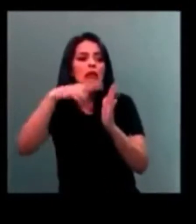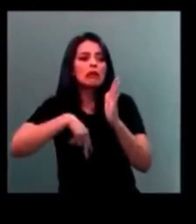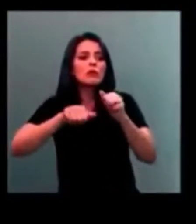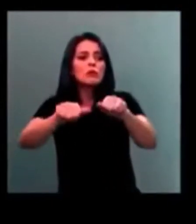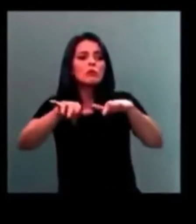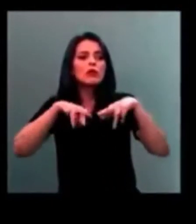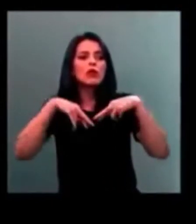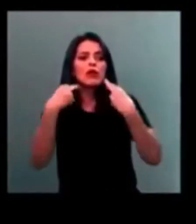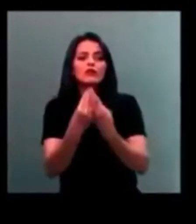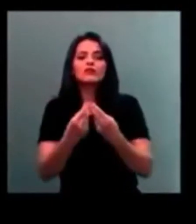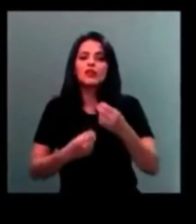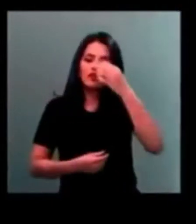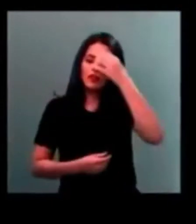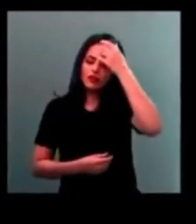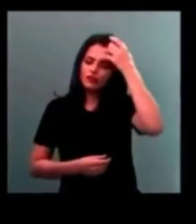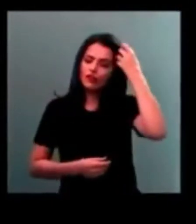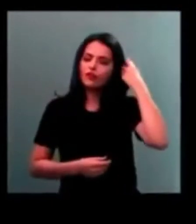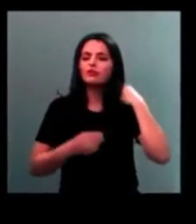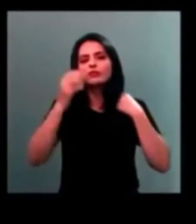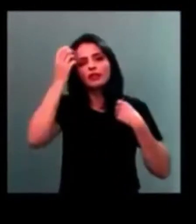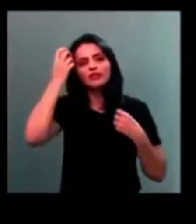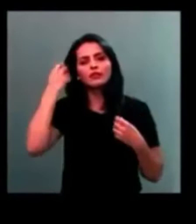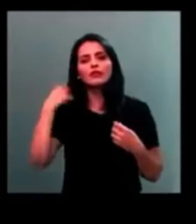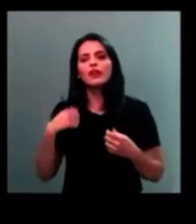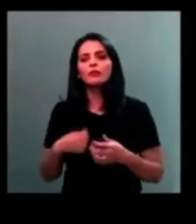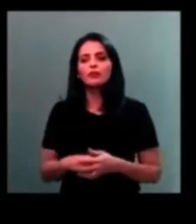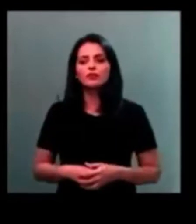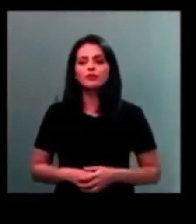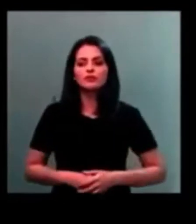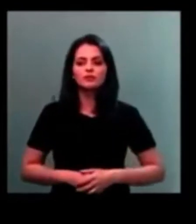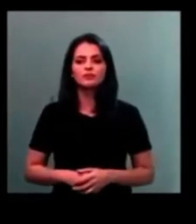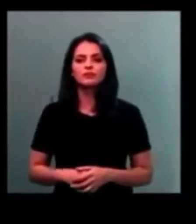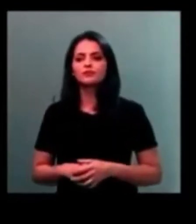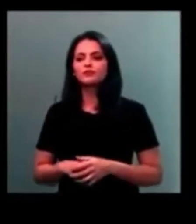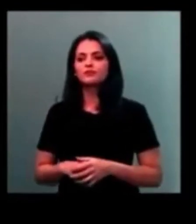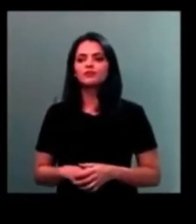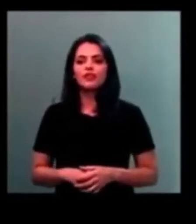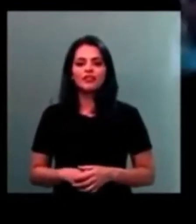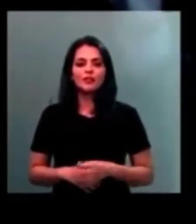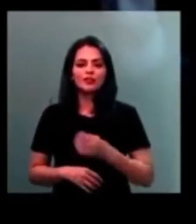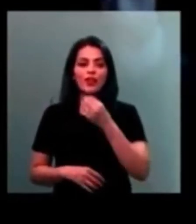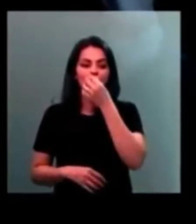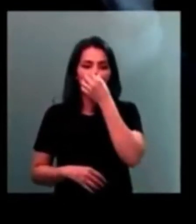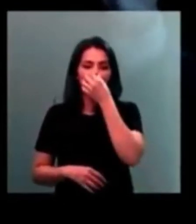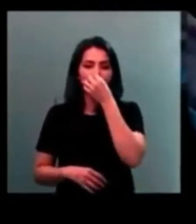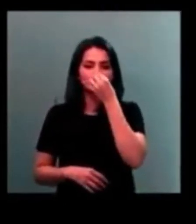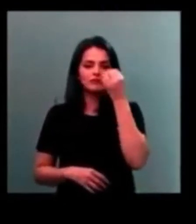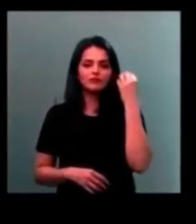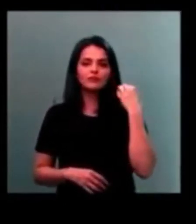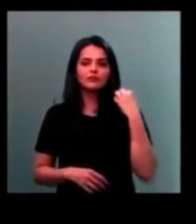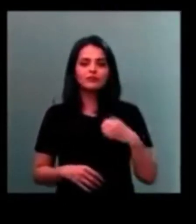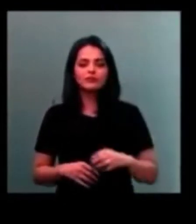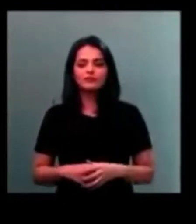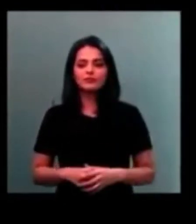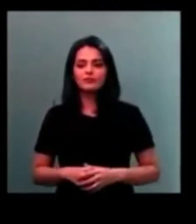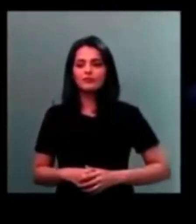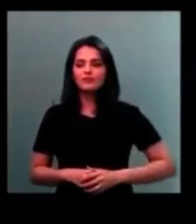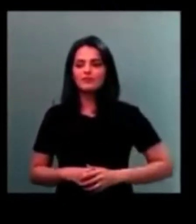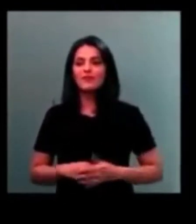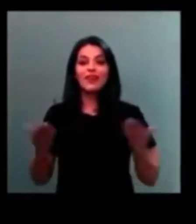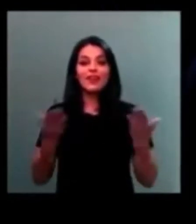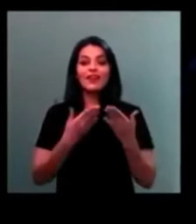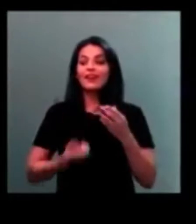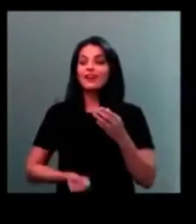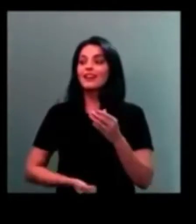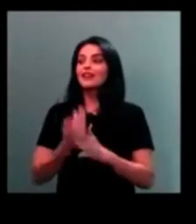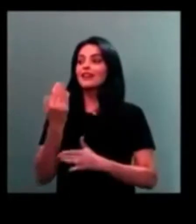manda o regimento, no artigo 118, parágrafo 2º. Daí surgiu uma